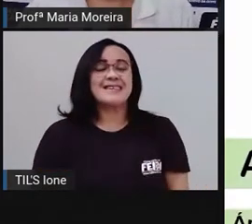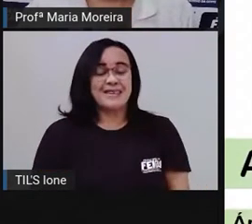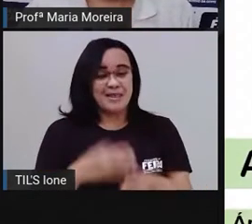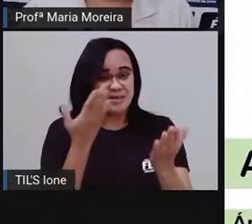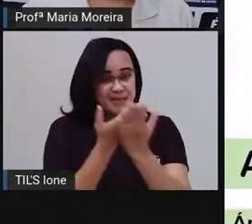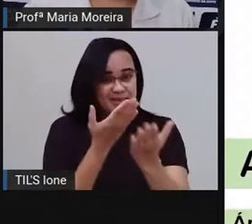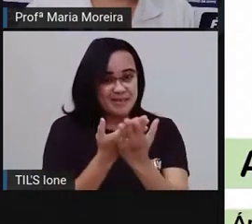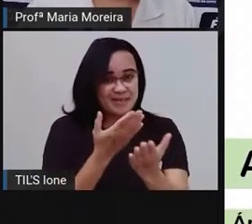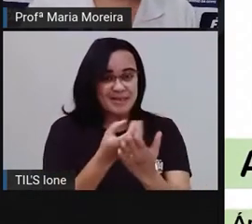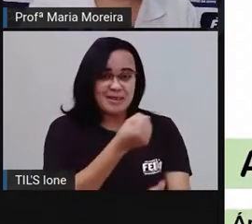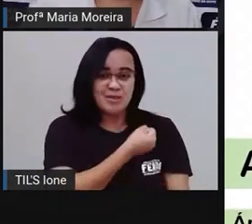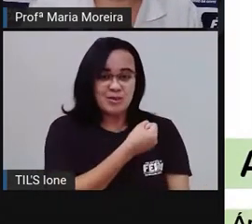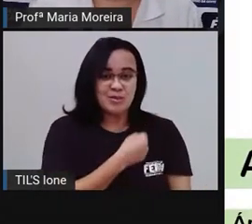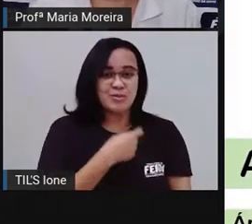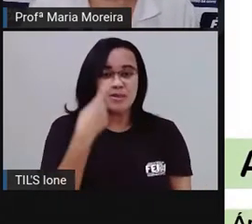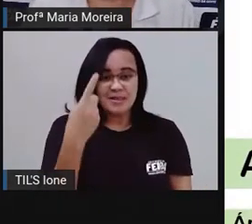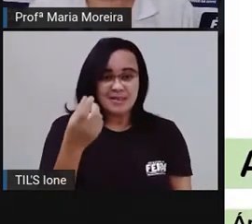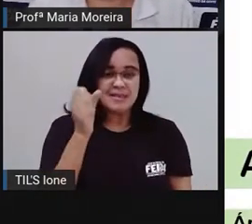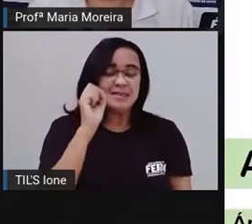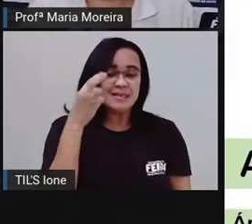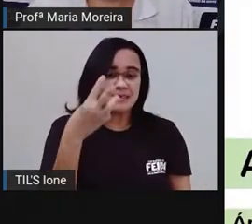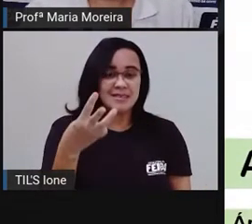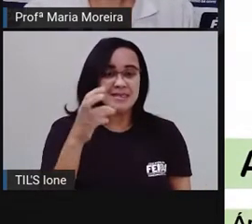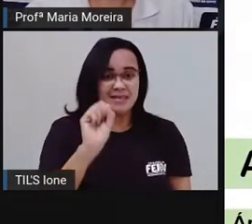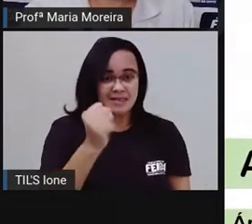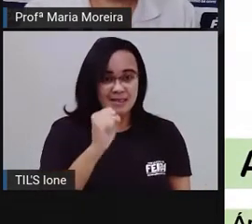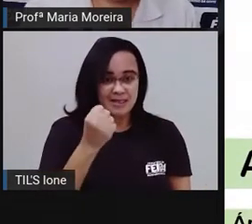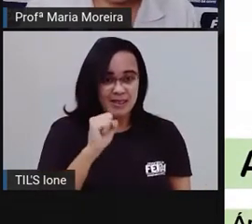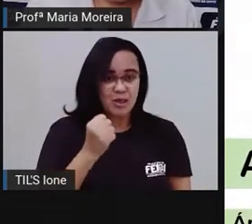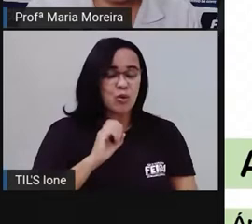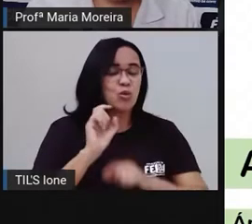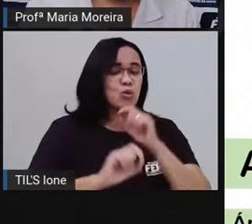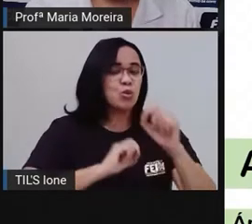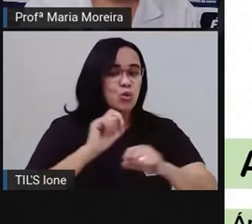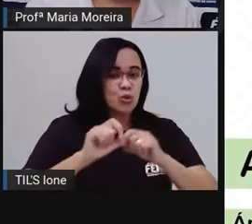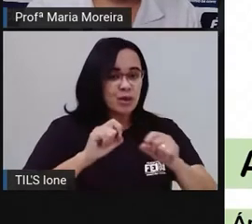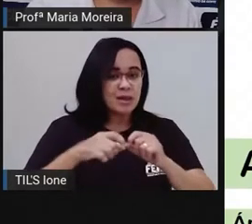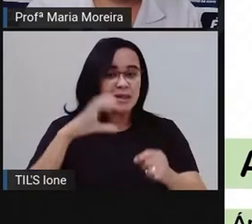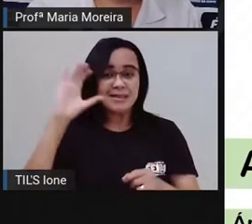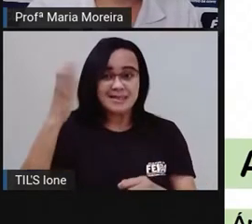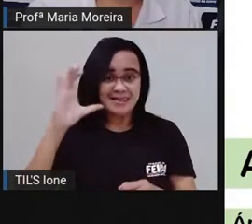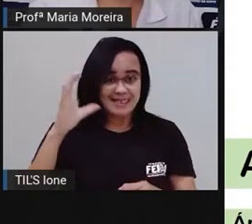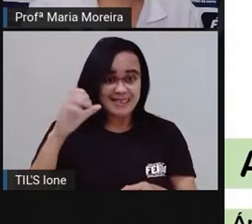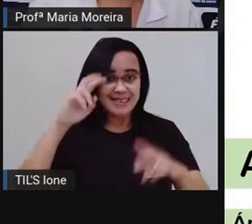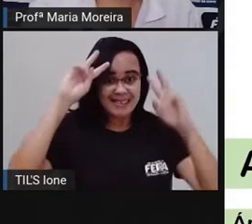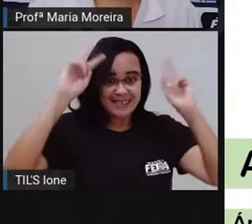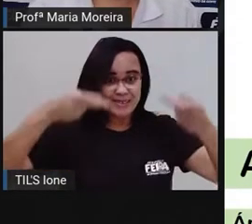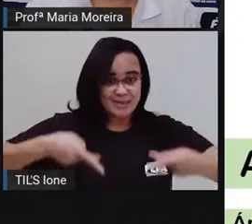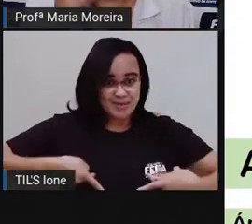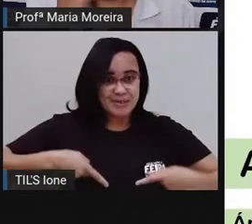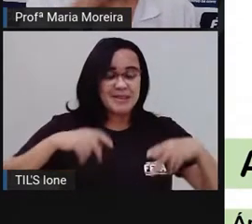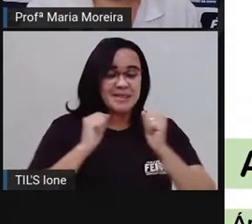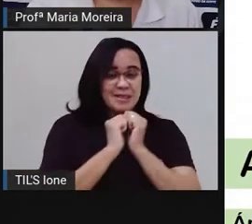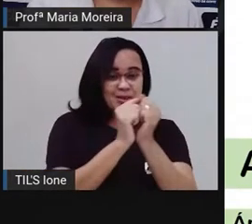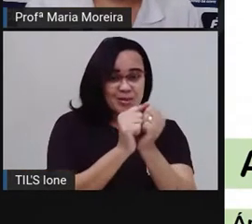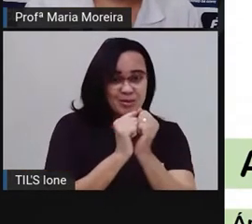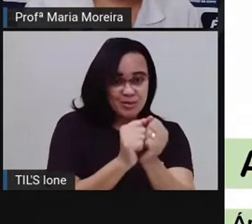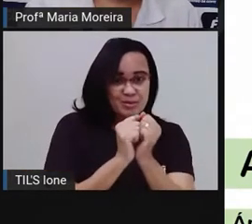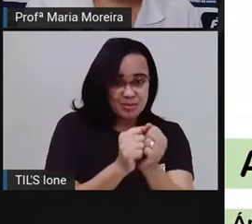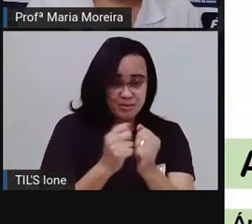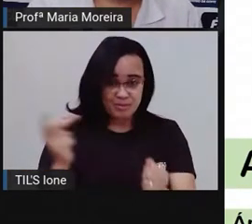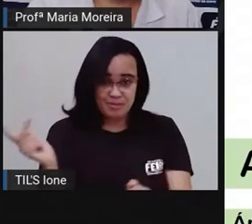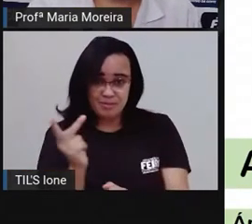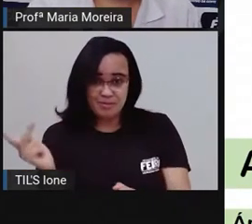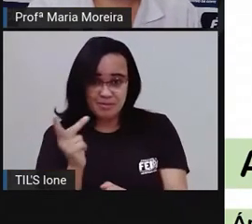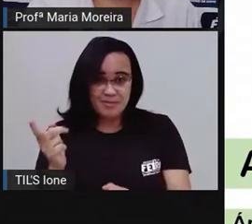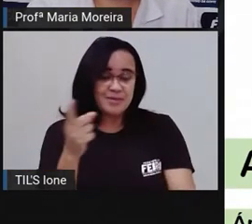138, nossa área de conhecimento interdisciplinar Ciências Humanas. Pró-Maria aqui, juntinho, lado a lado com esse